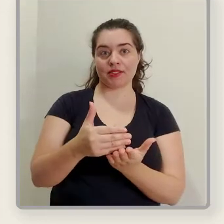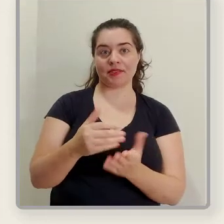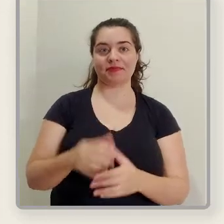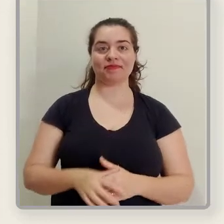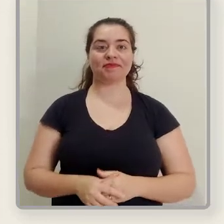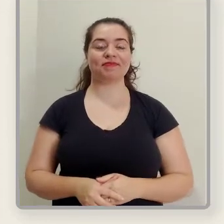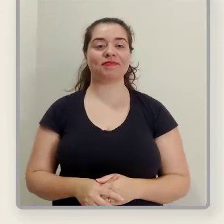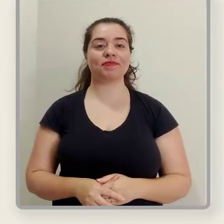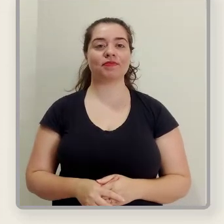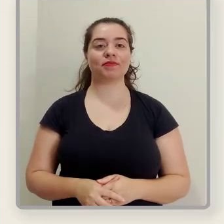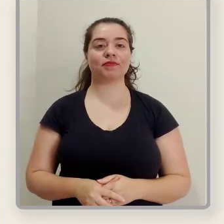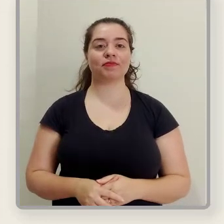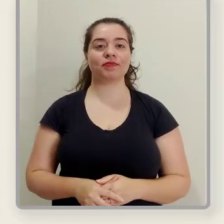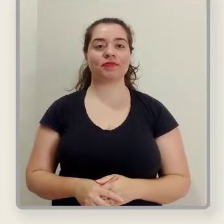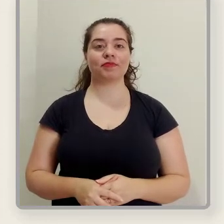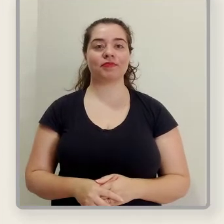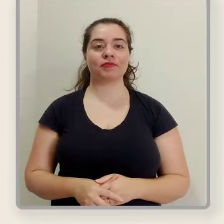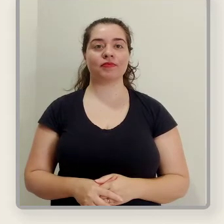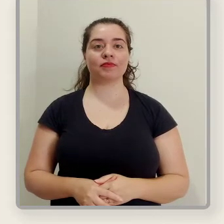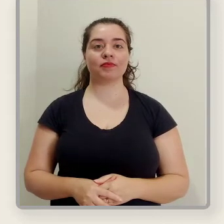Vamos iniciar o processo, então.